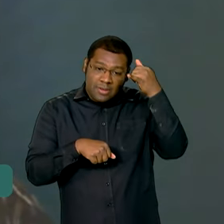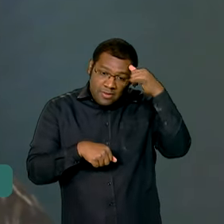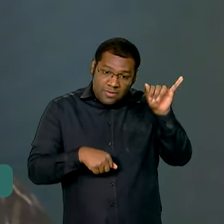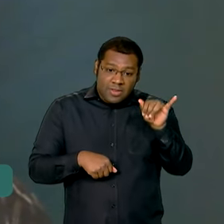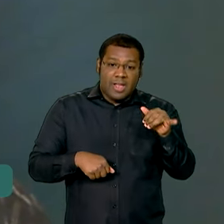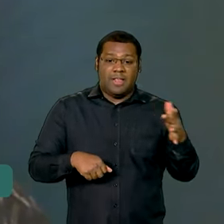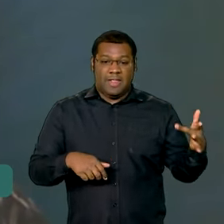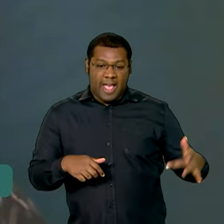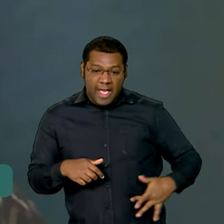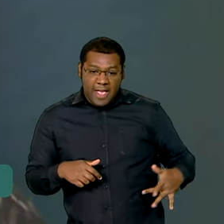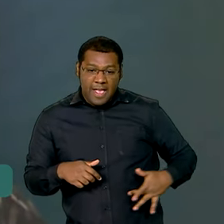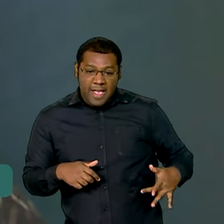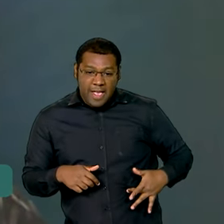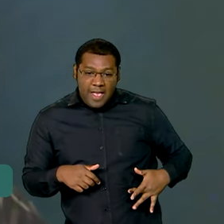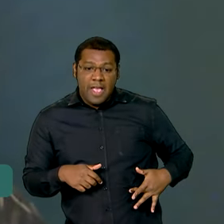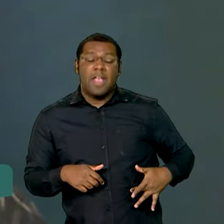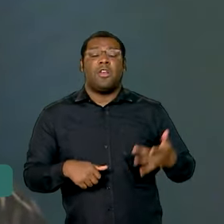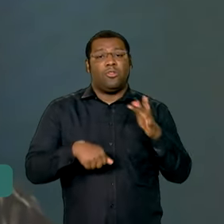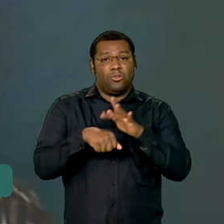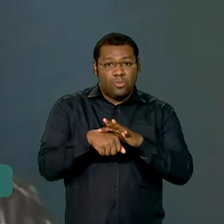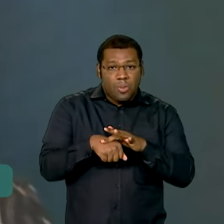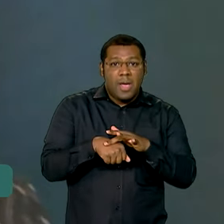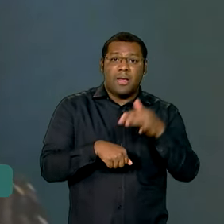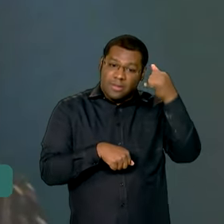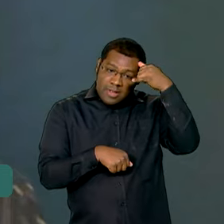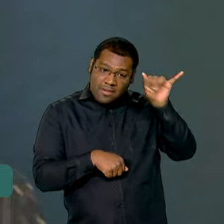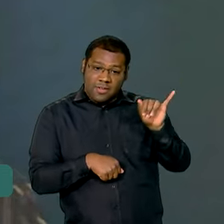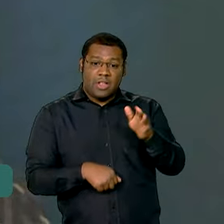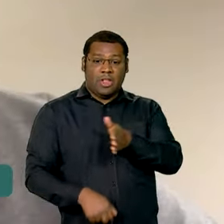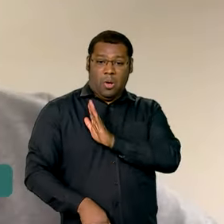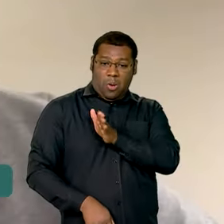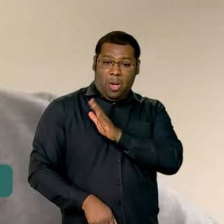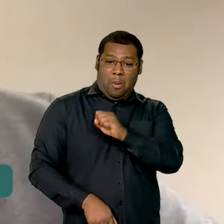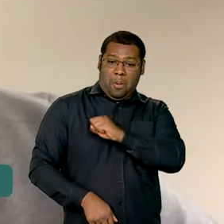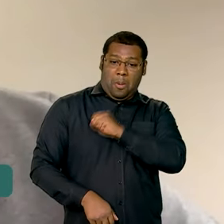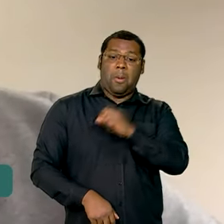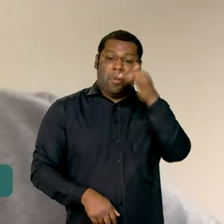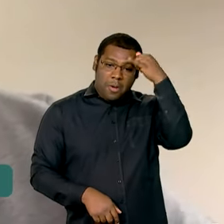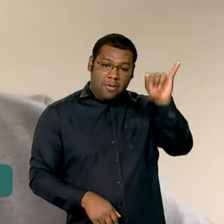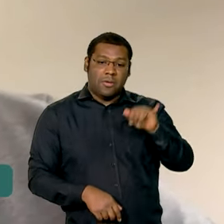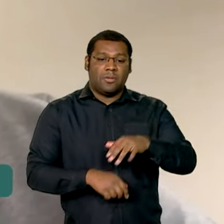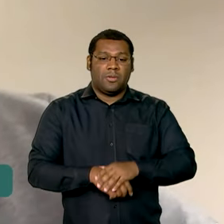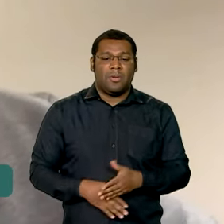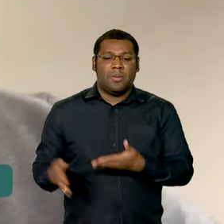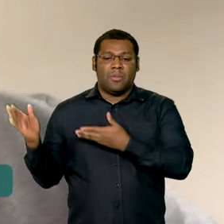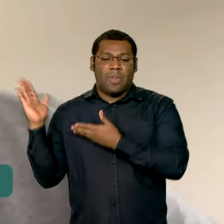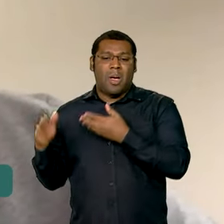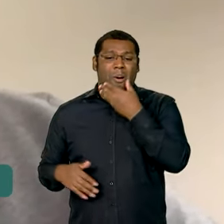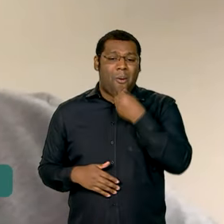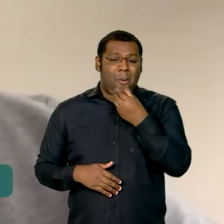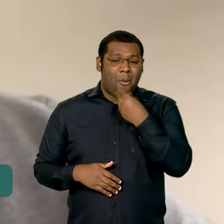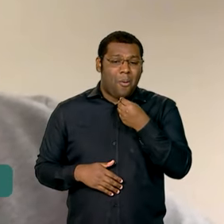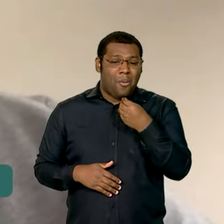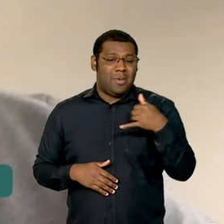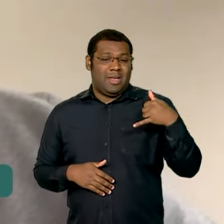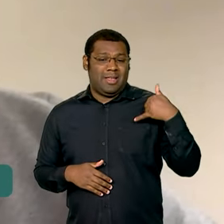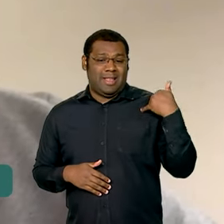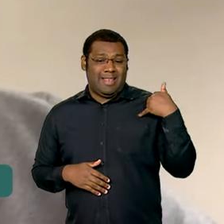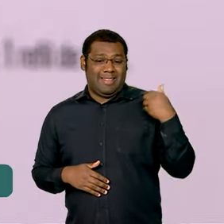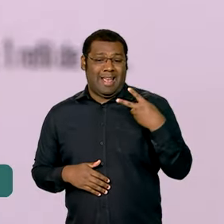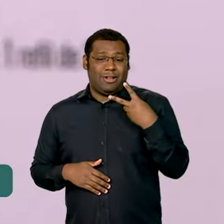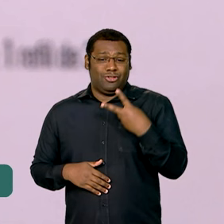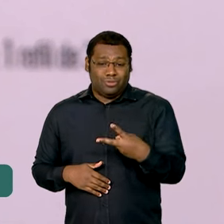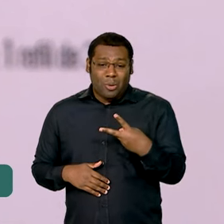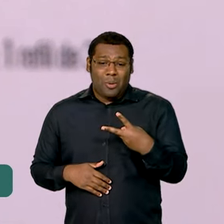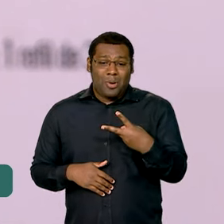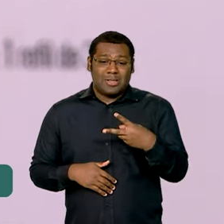amputações, aumento de risco de infarto e de derrame. Pedro descobriu a doença aos dois anos de idade